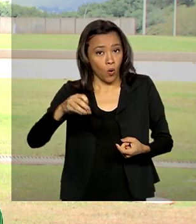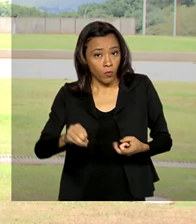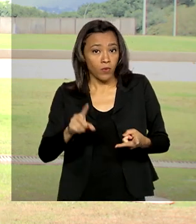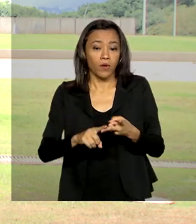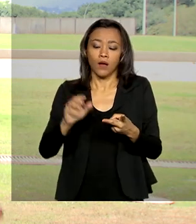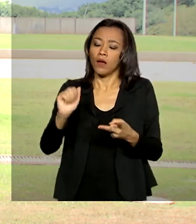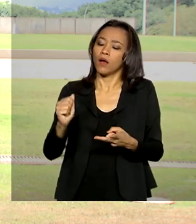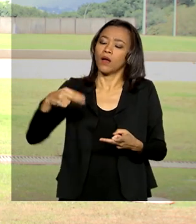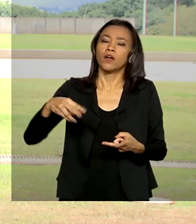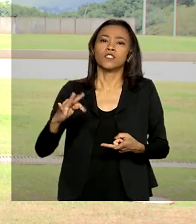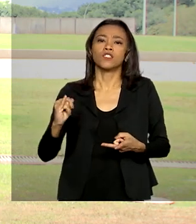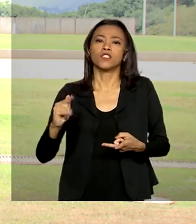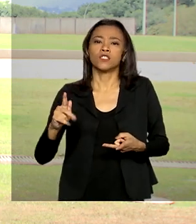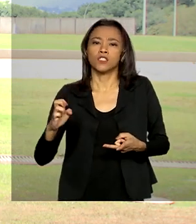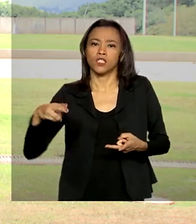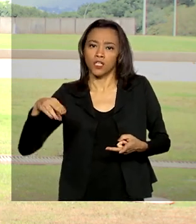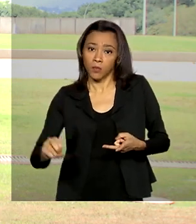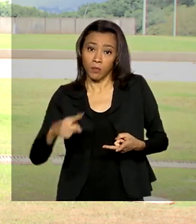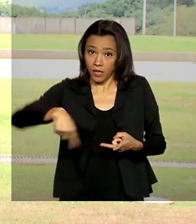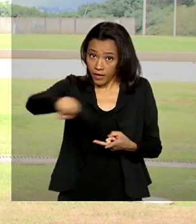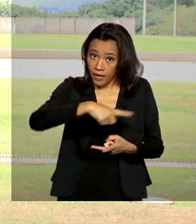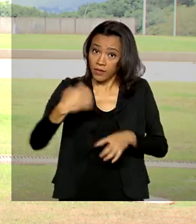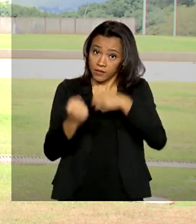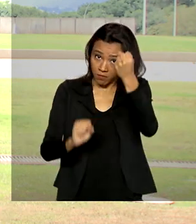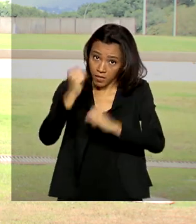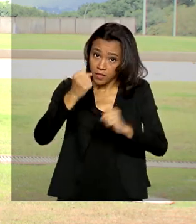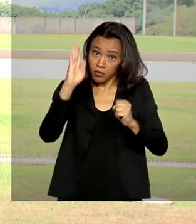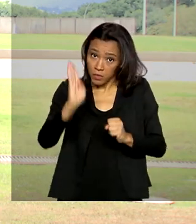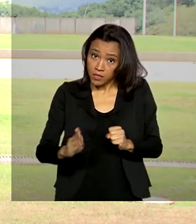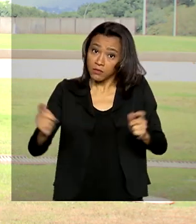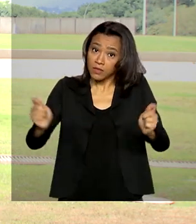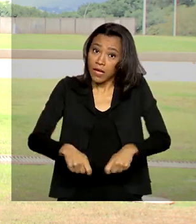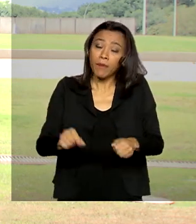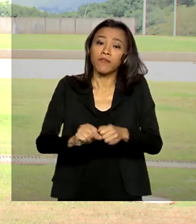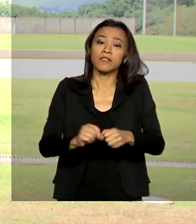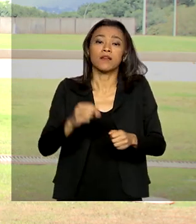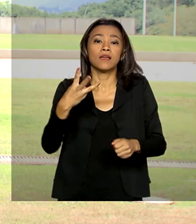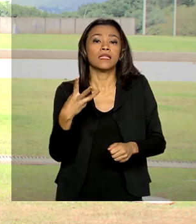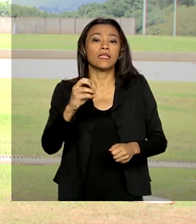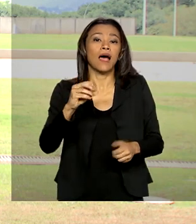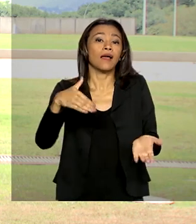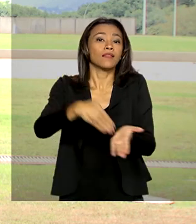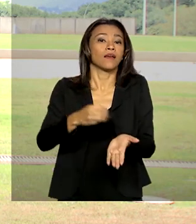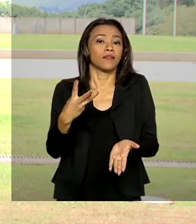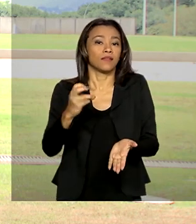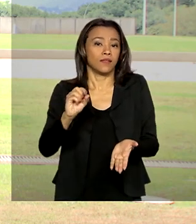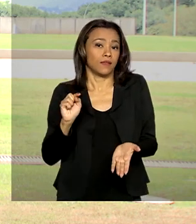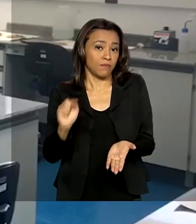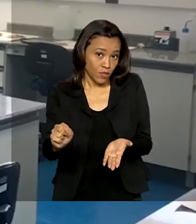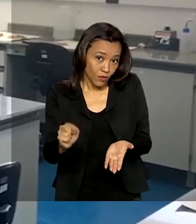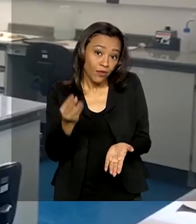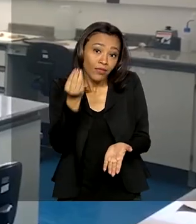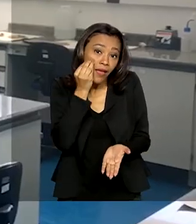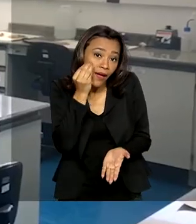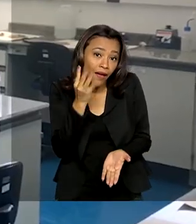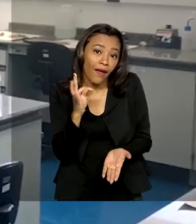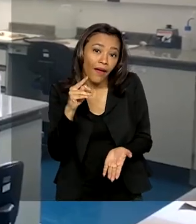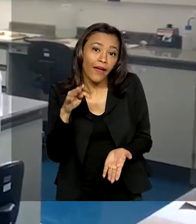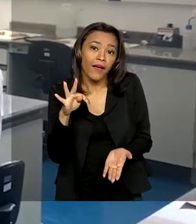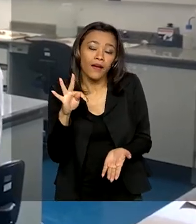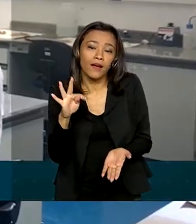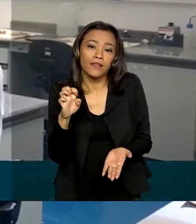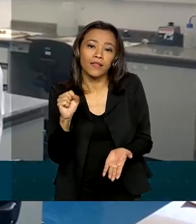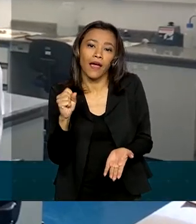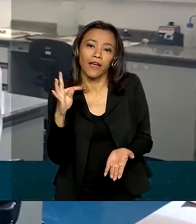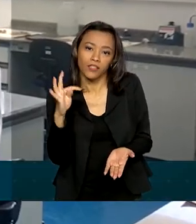para que as empresas brasileiras possam produzir até 30 mil testes rápidos por dia. Já iniciamos a